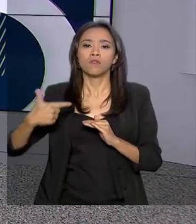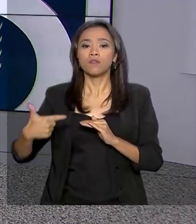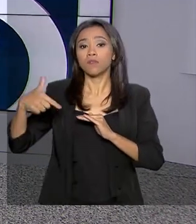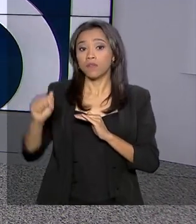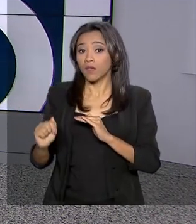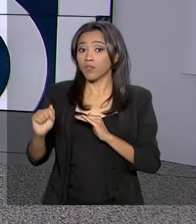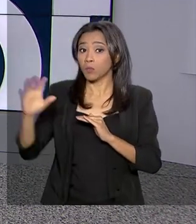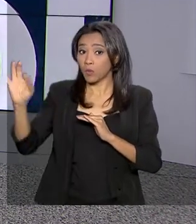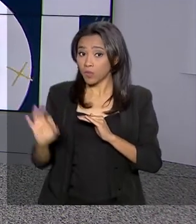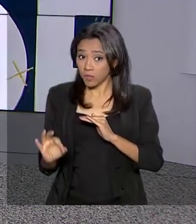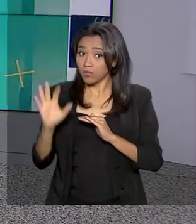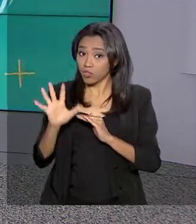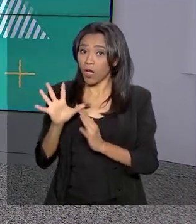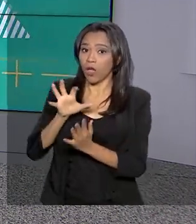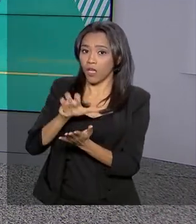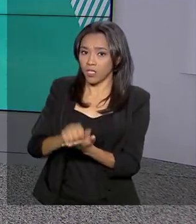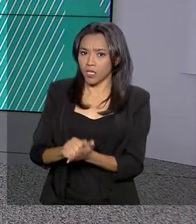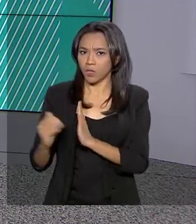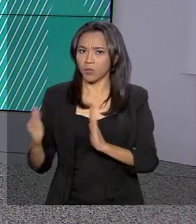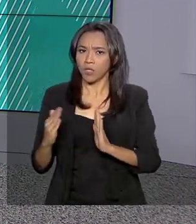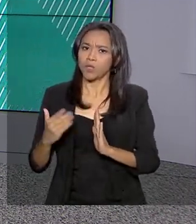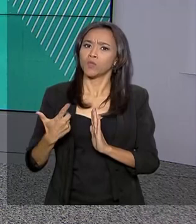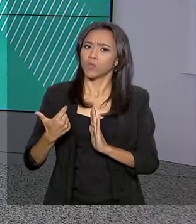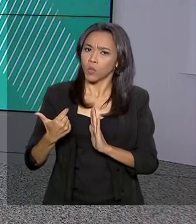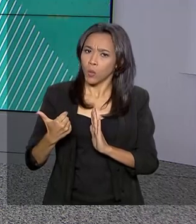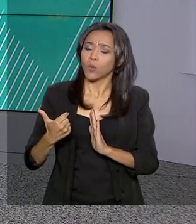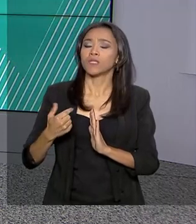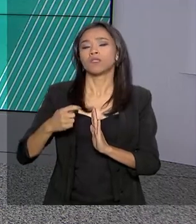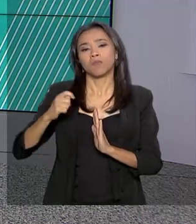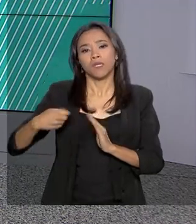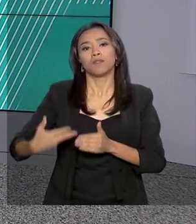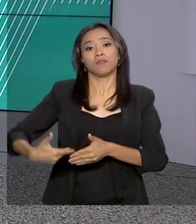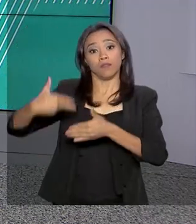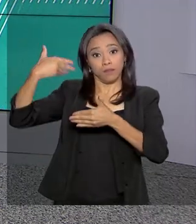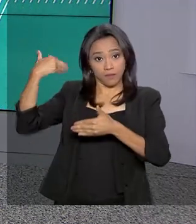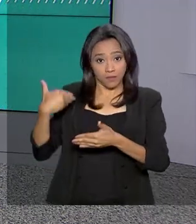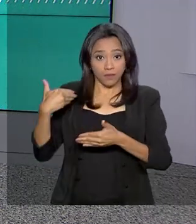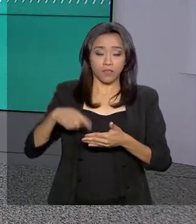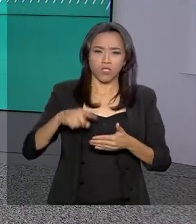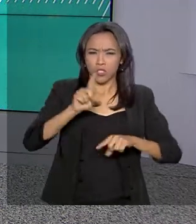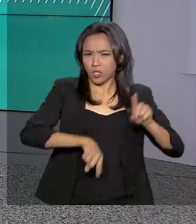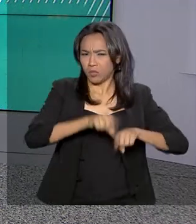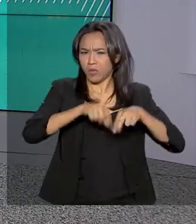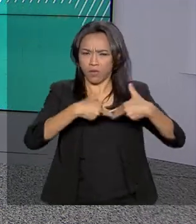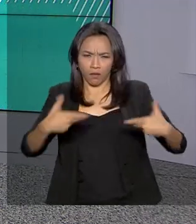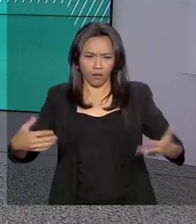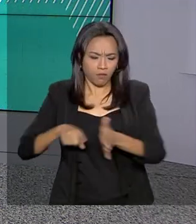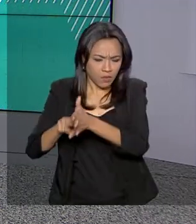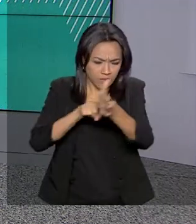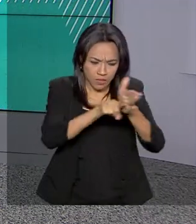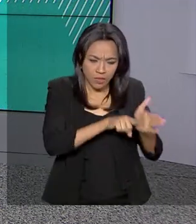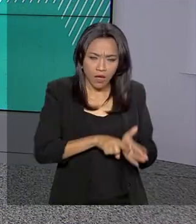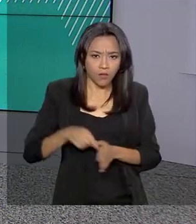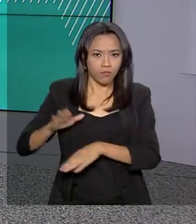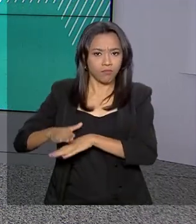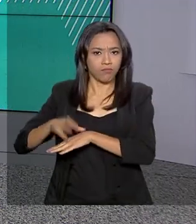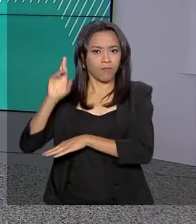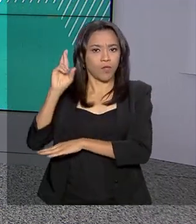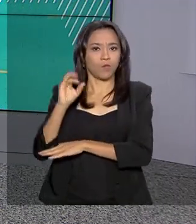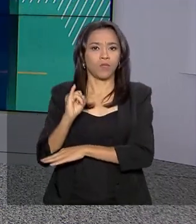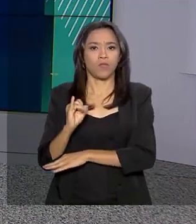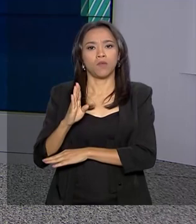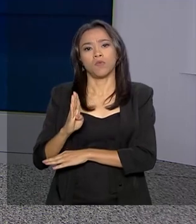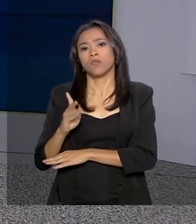registrados nos 12 meses anteriores. Dos nove grupos de produtos e serviços pesquisados pelo IBGE, alguns